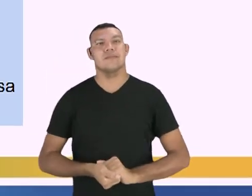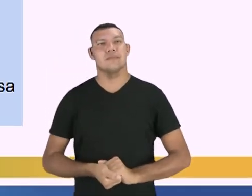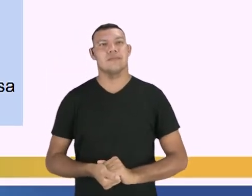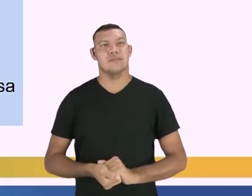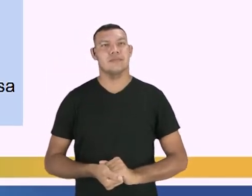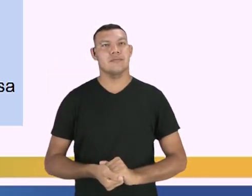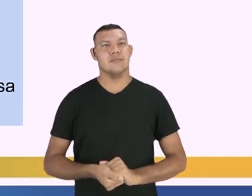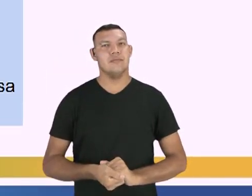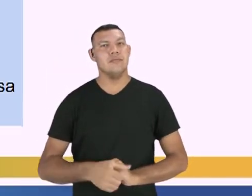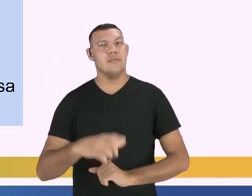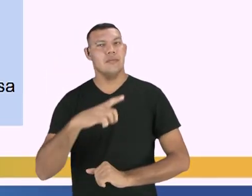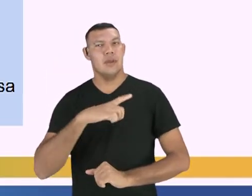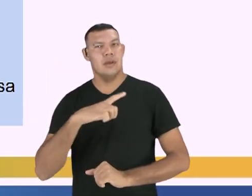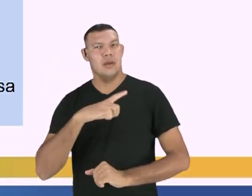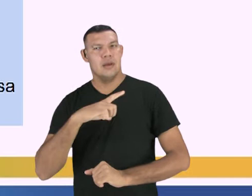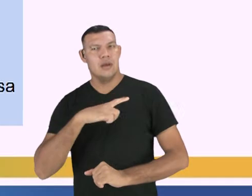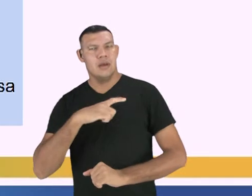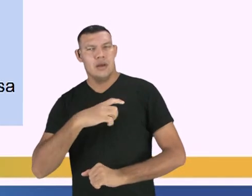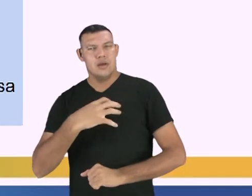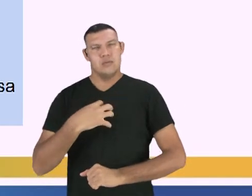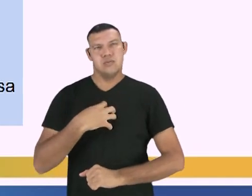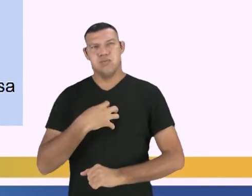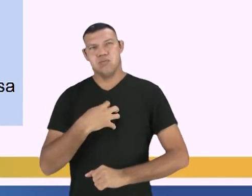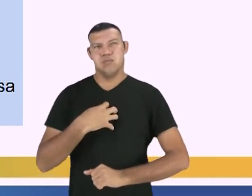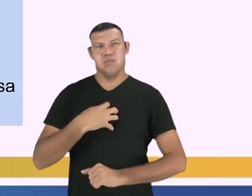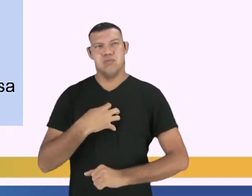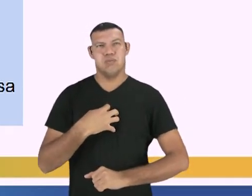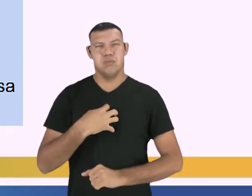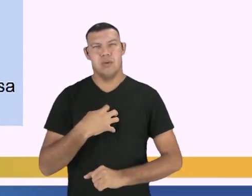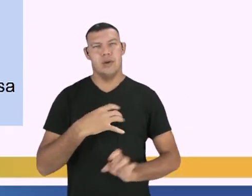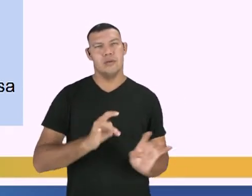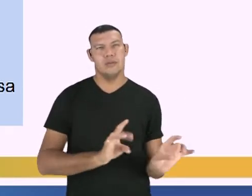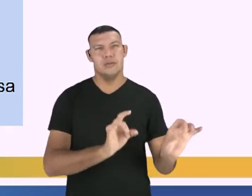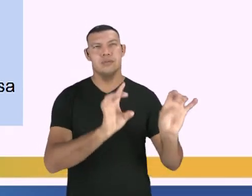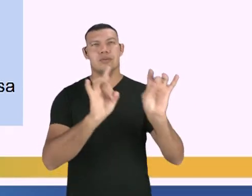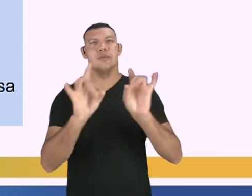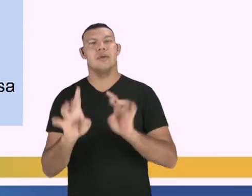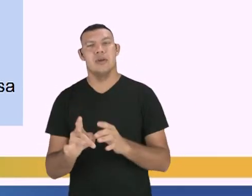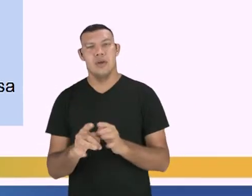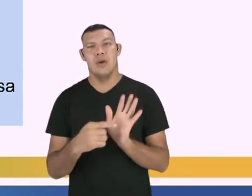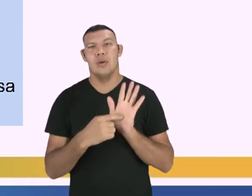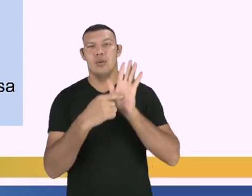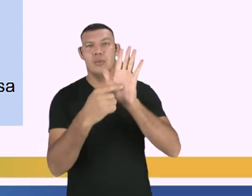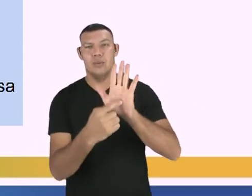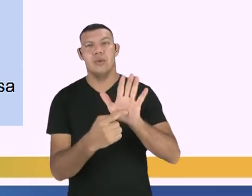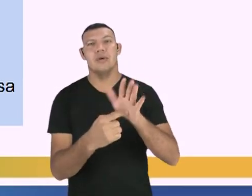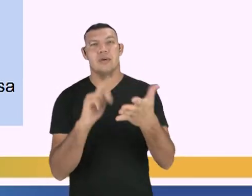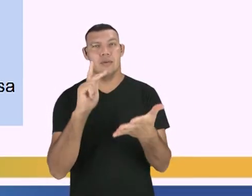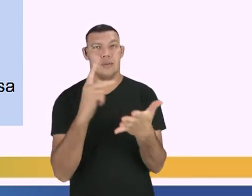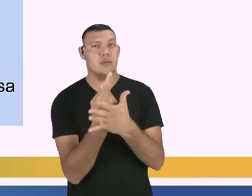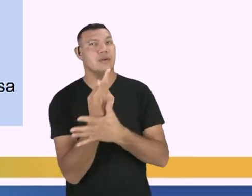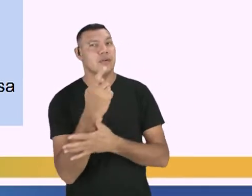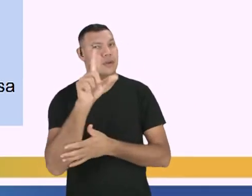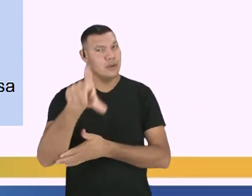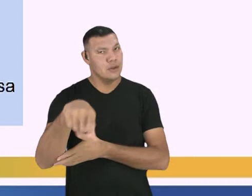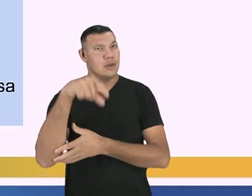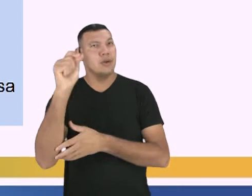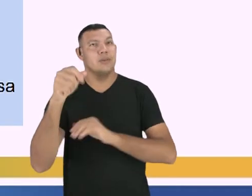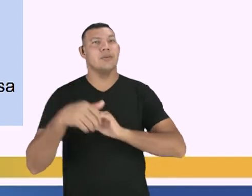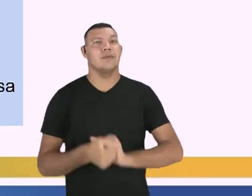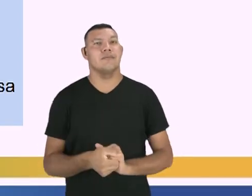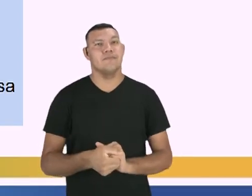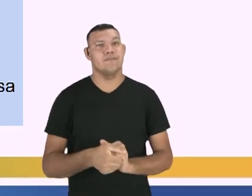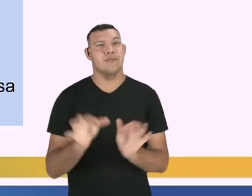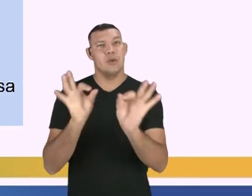tem um modo peculiar de tratar o episódio escolhido? Organiza a narrativa em primeira ou terceira pessoa,